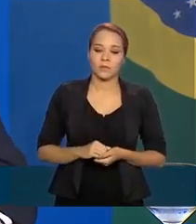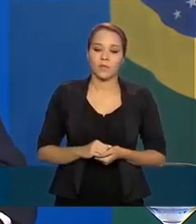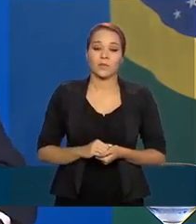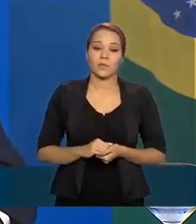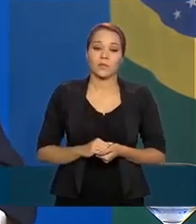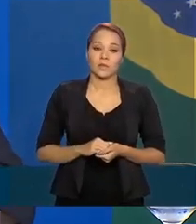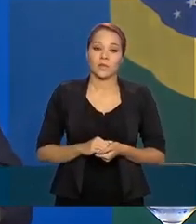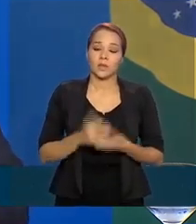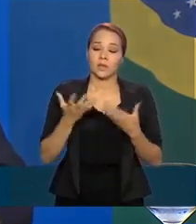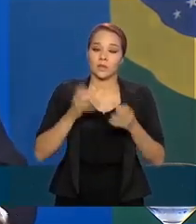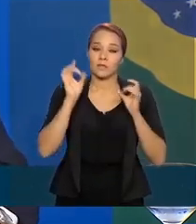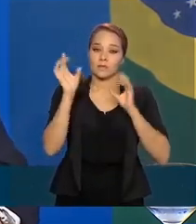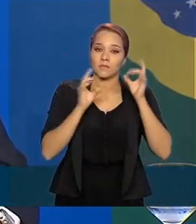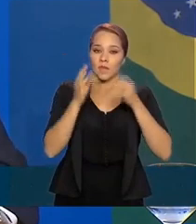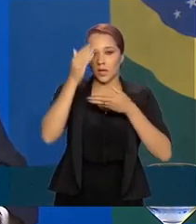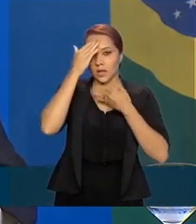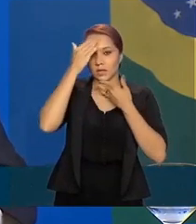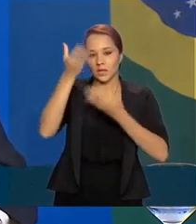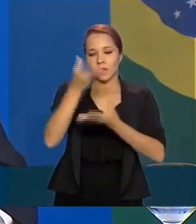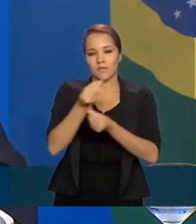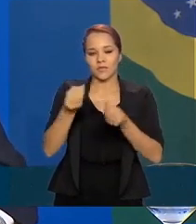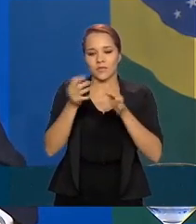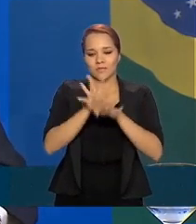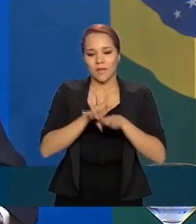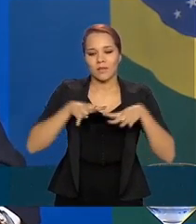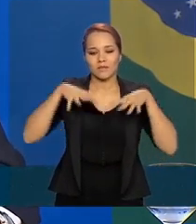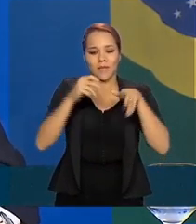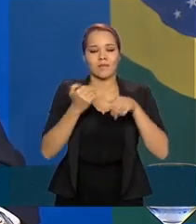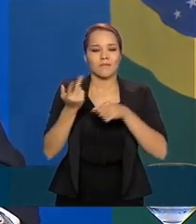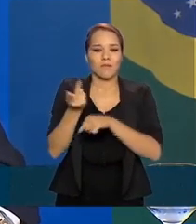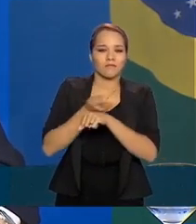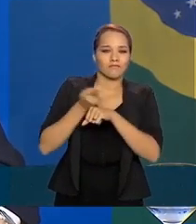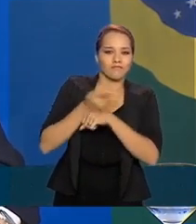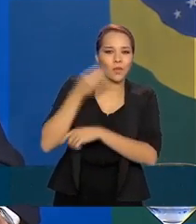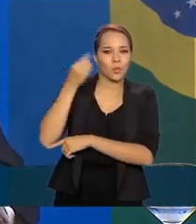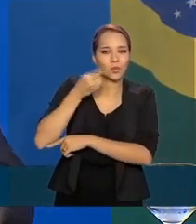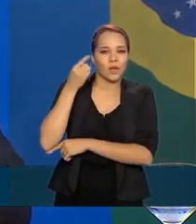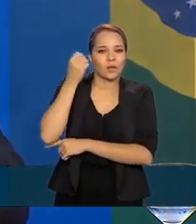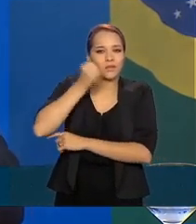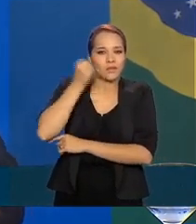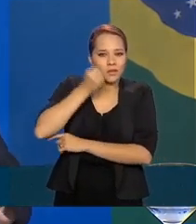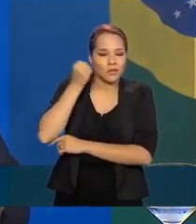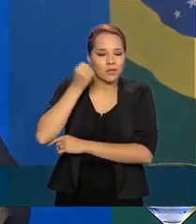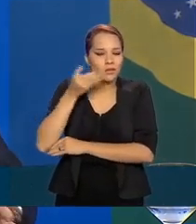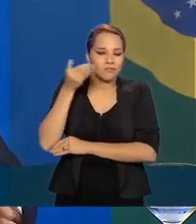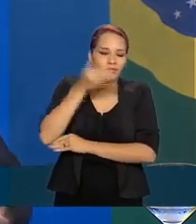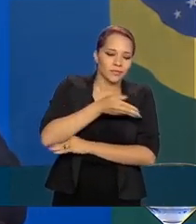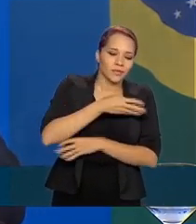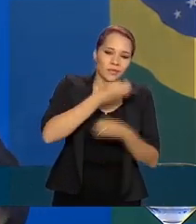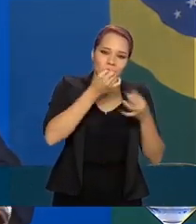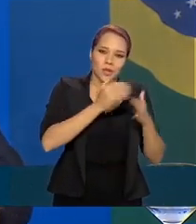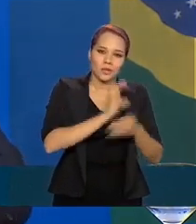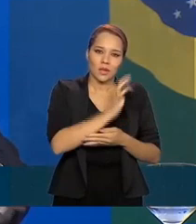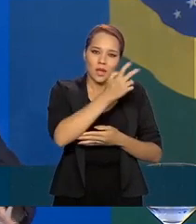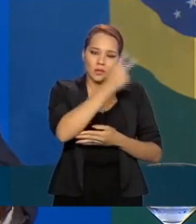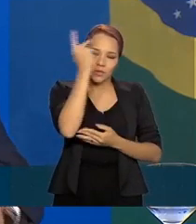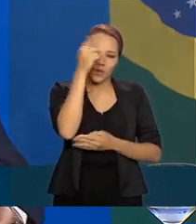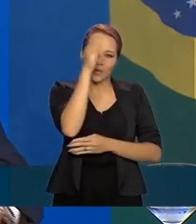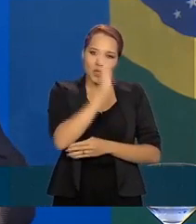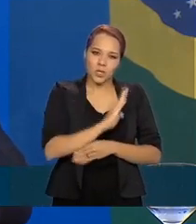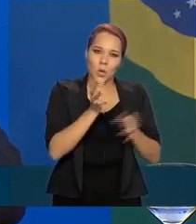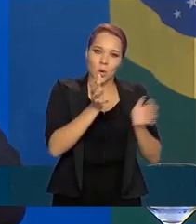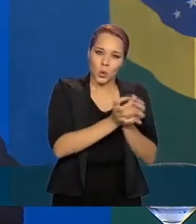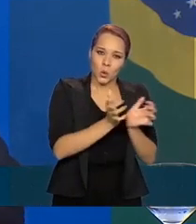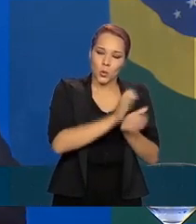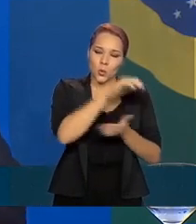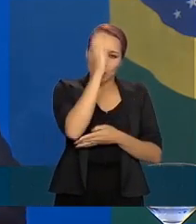especial, agradecer aos muitos parlamentares que têm nos procurado, deputados, senadores, trazendo casos específicos de brasileiros, grupos de